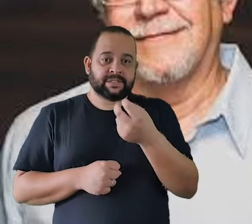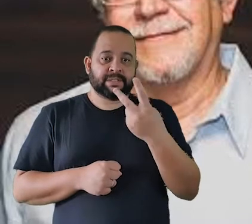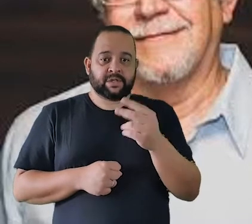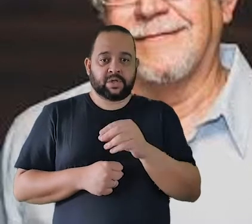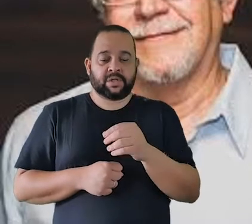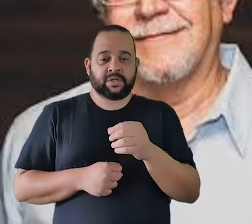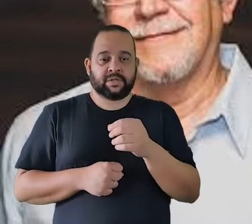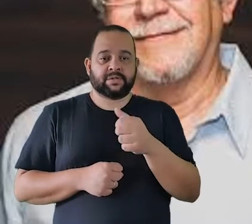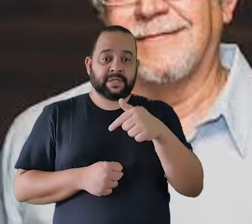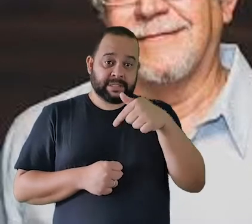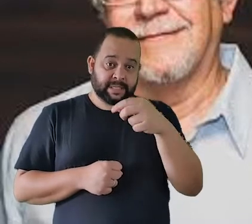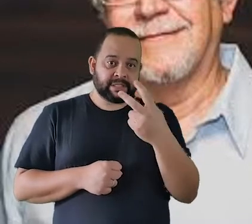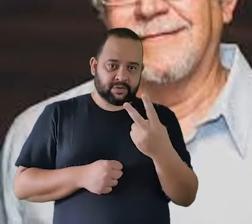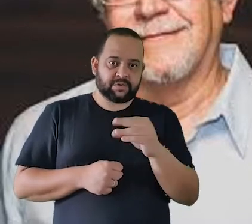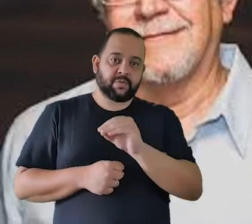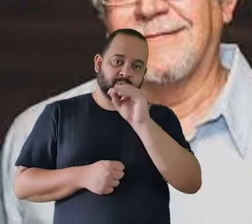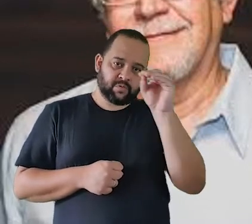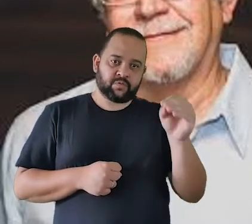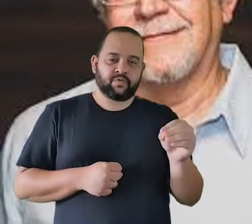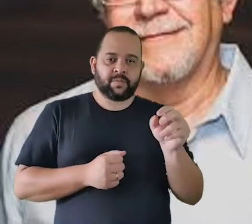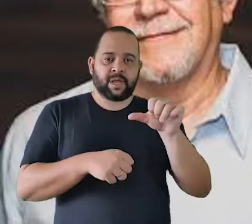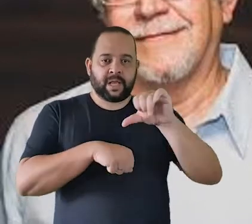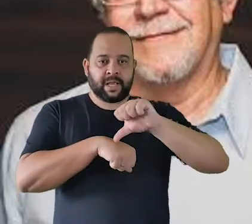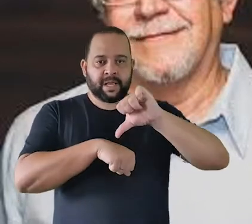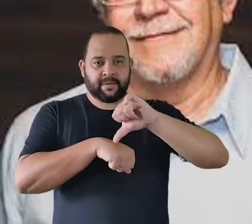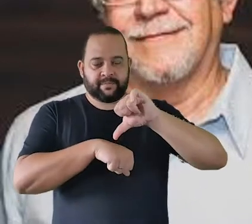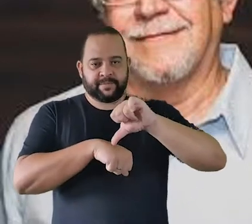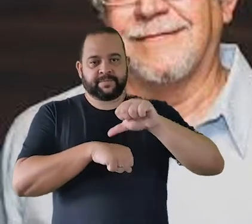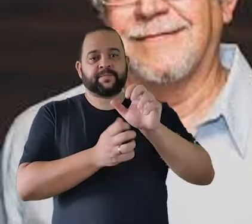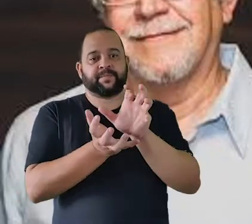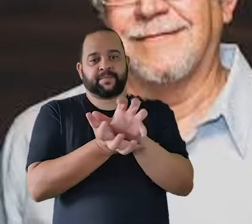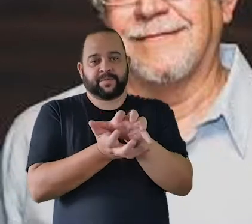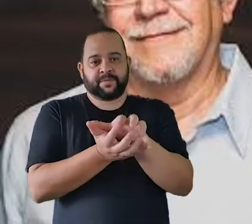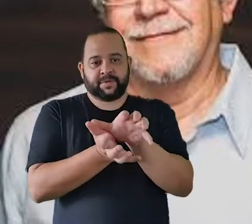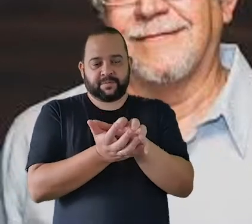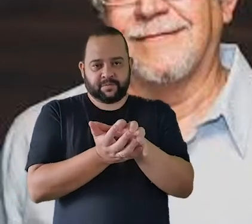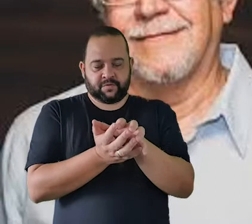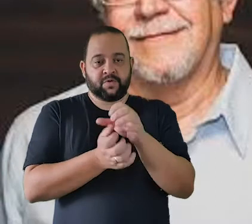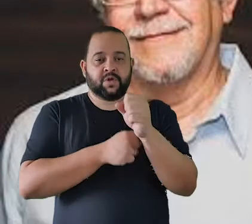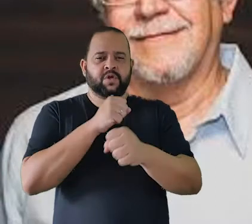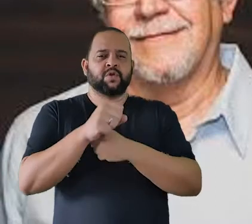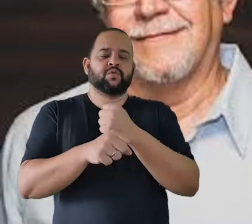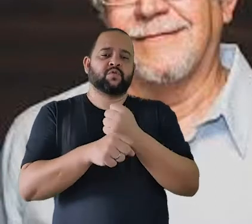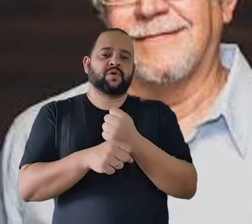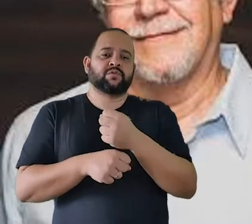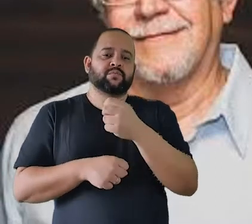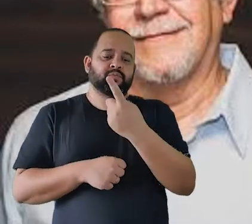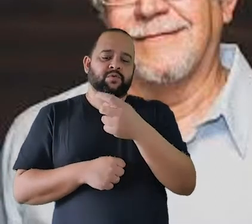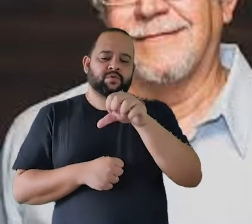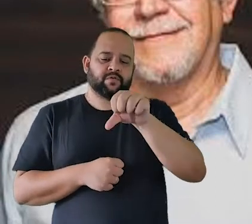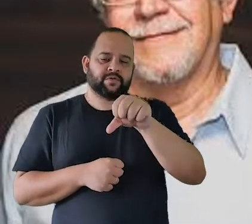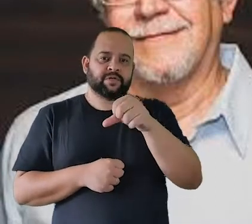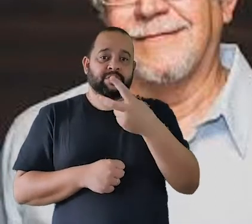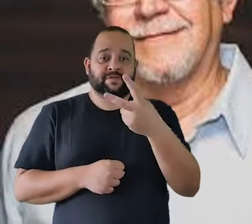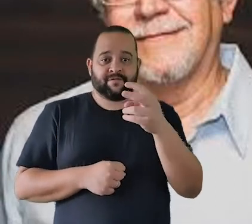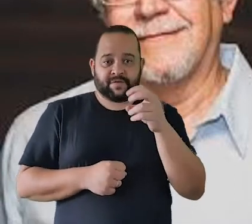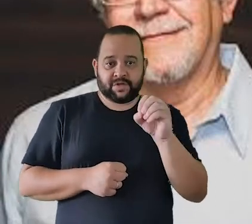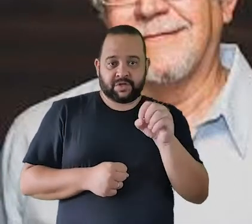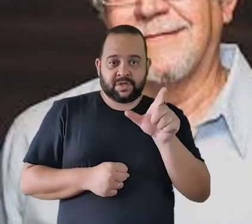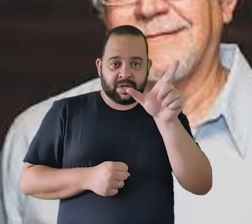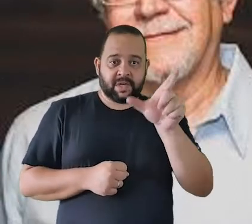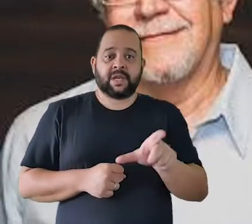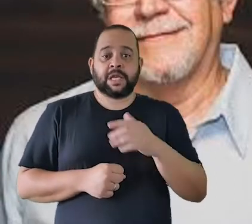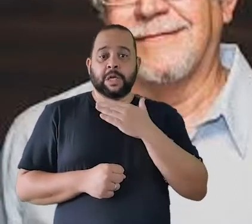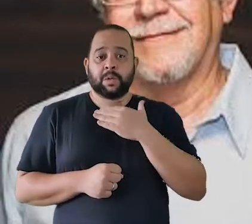estudos de piano e de violino. em 1920, ele faleceu aos 56 anos de idade. Ou seja,